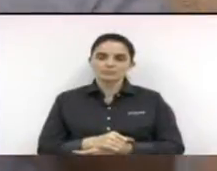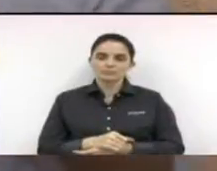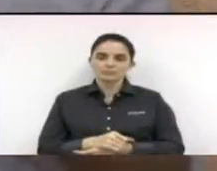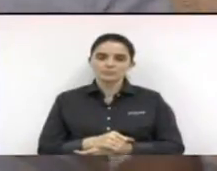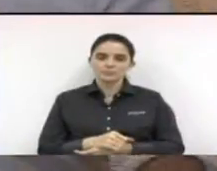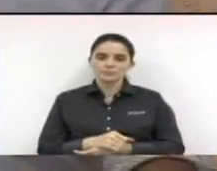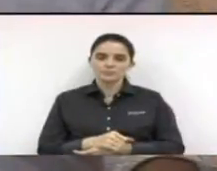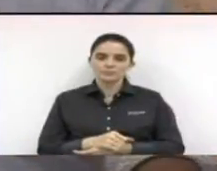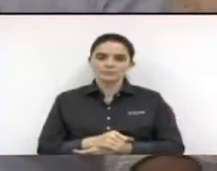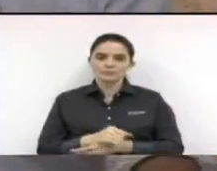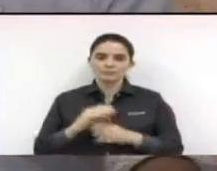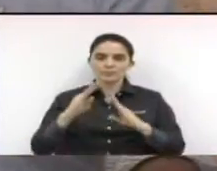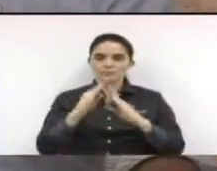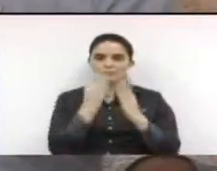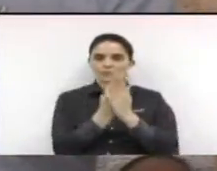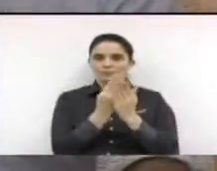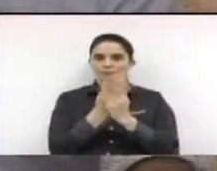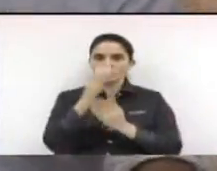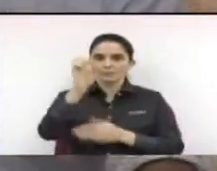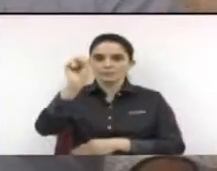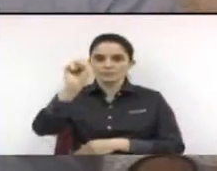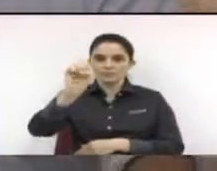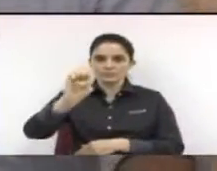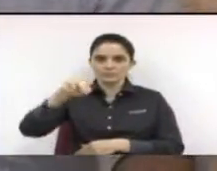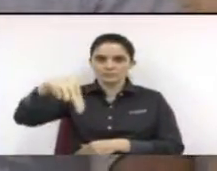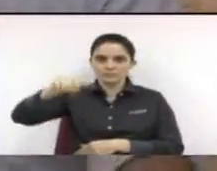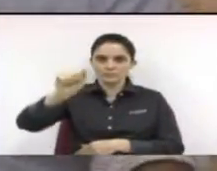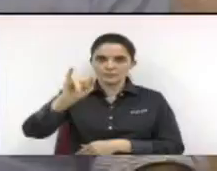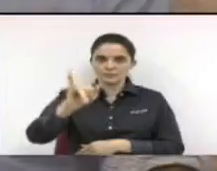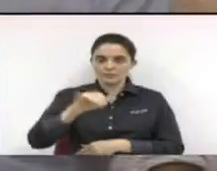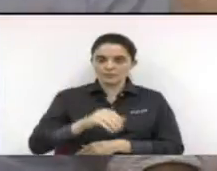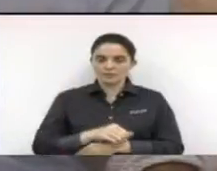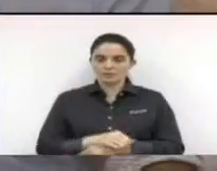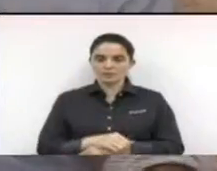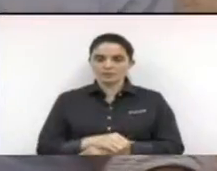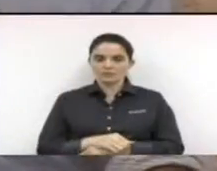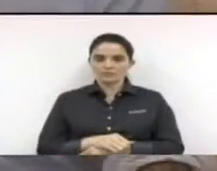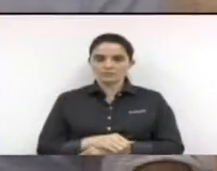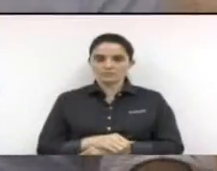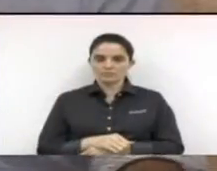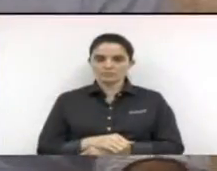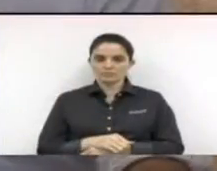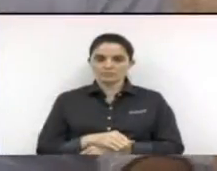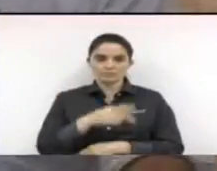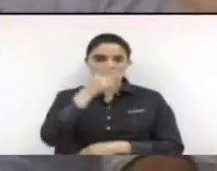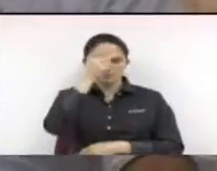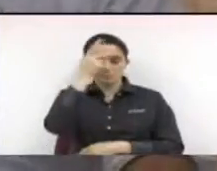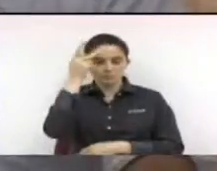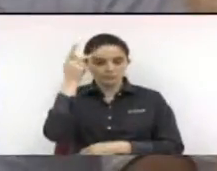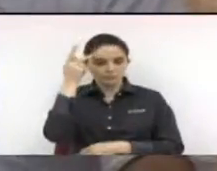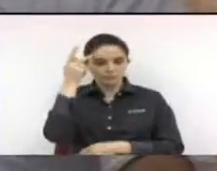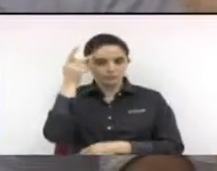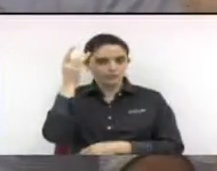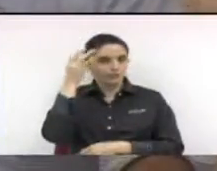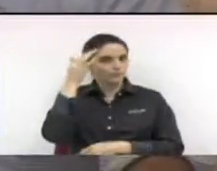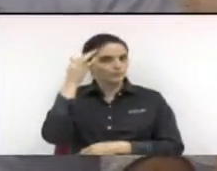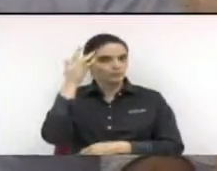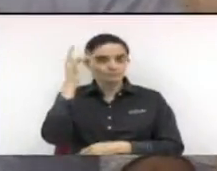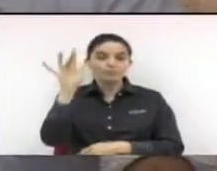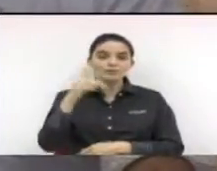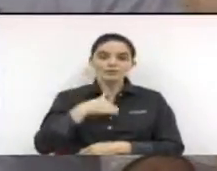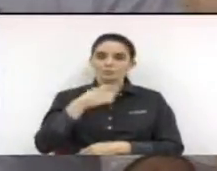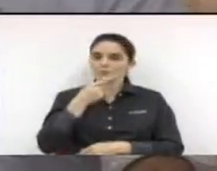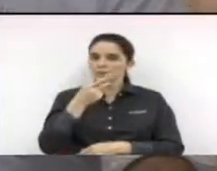a escola Senai, quem aí o xixou, não imagino o que eu vou dizer agora, mas